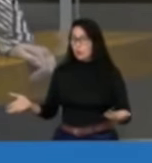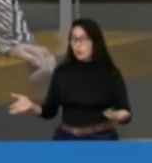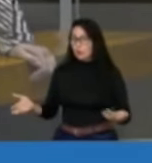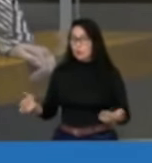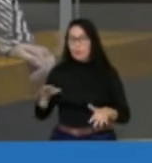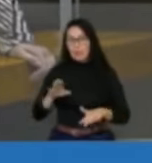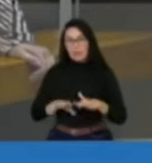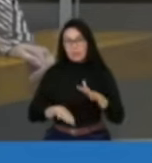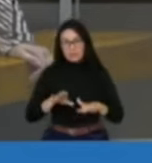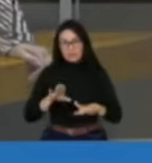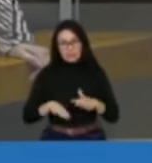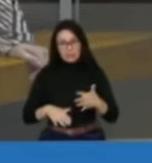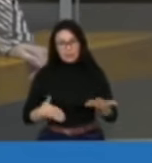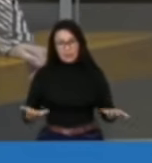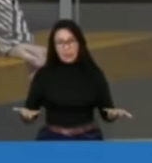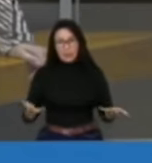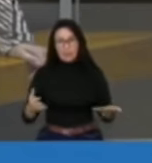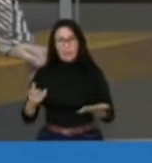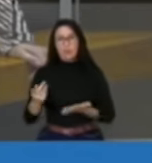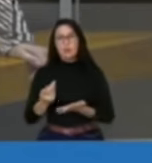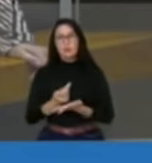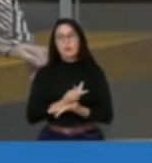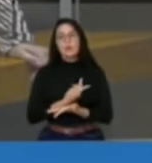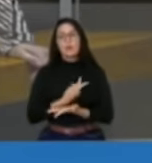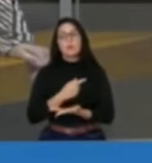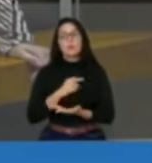literalmente, como aconteceu com o Mauro Cid.